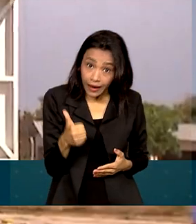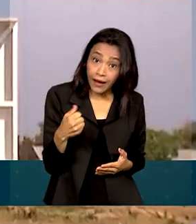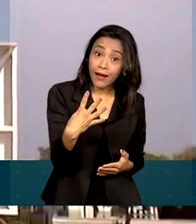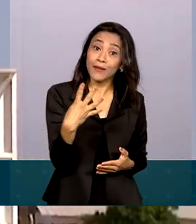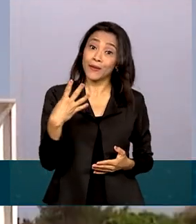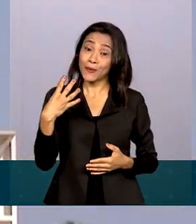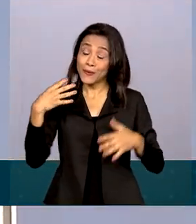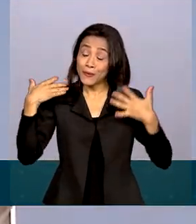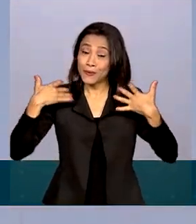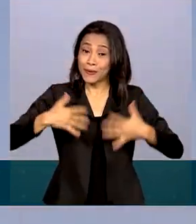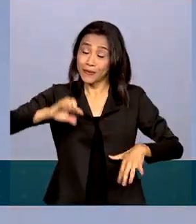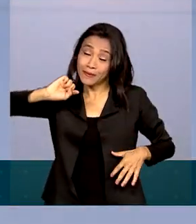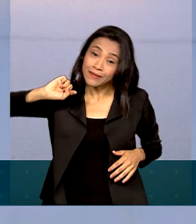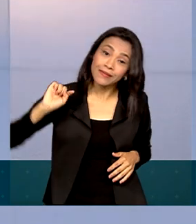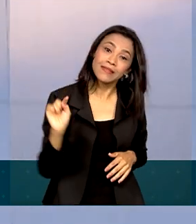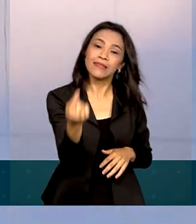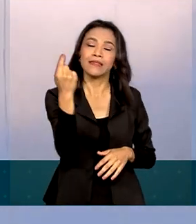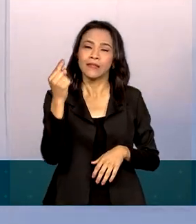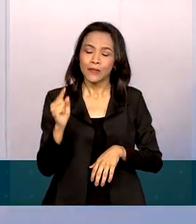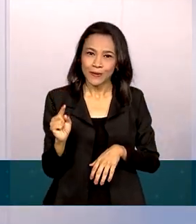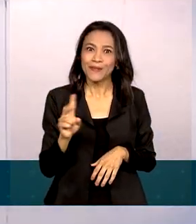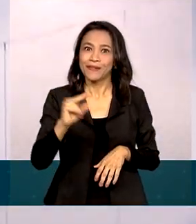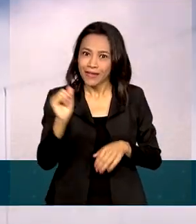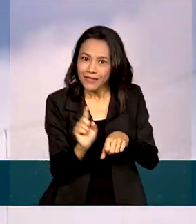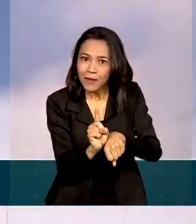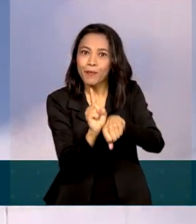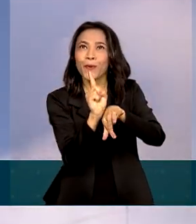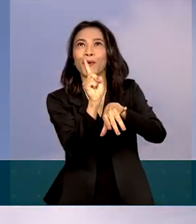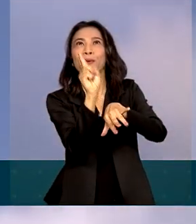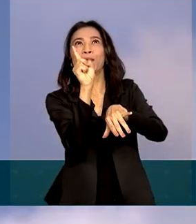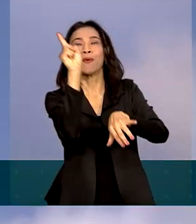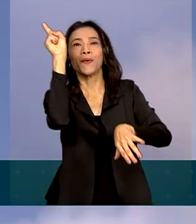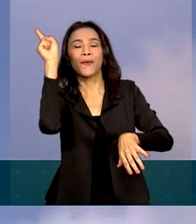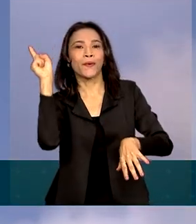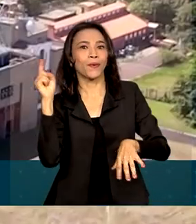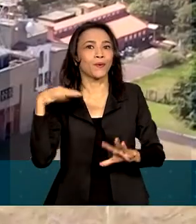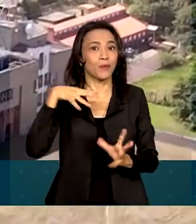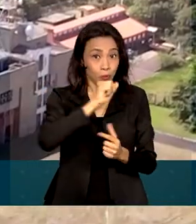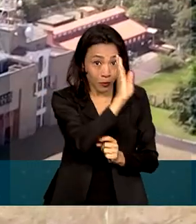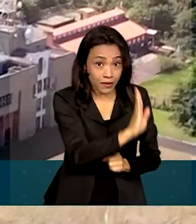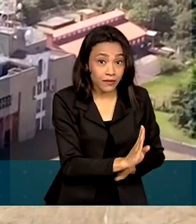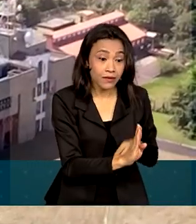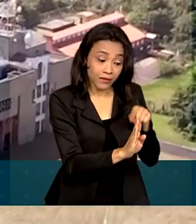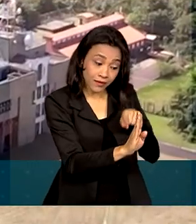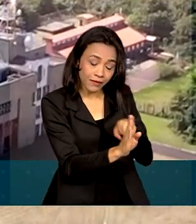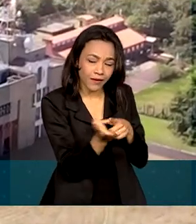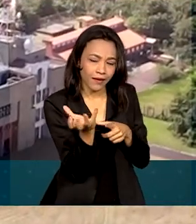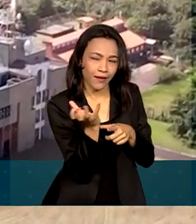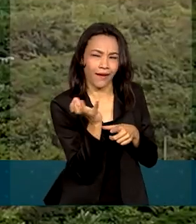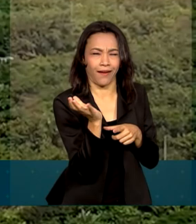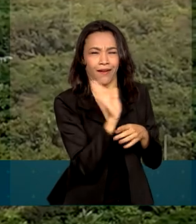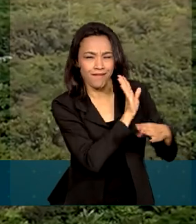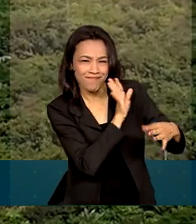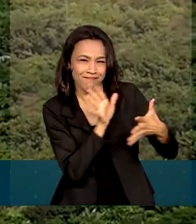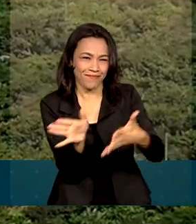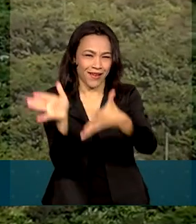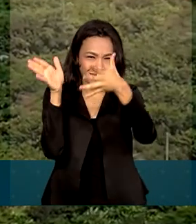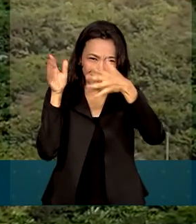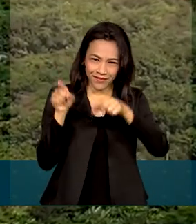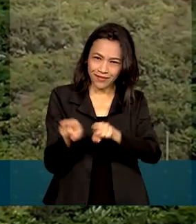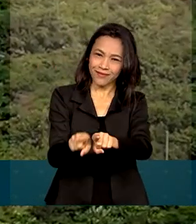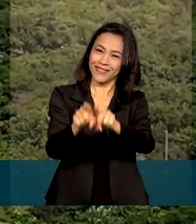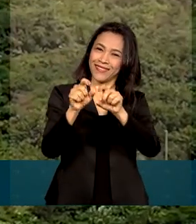mil satélites comerciais sejam lançados ao redor do mundo e o Brasil quer uma fatia desse mercado